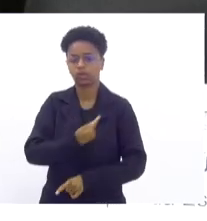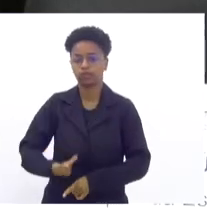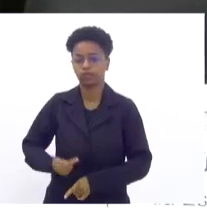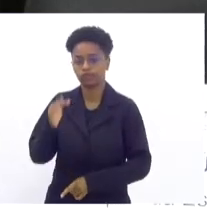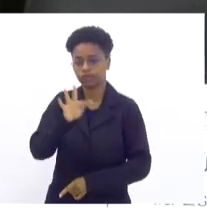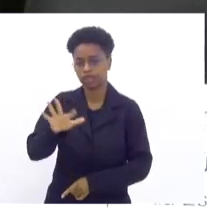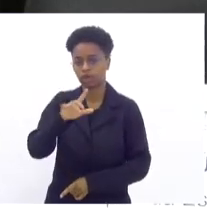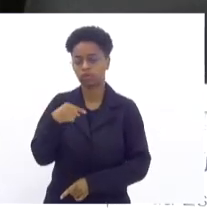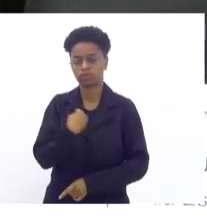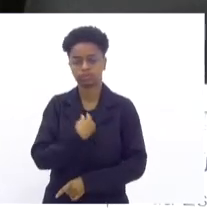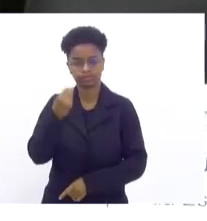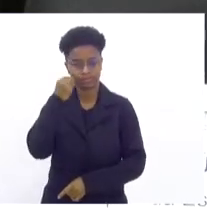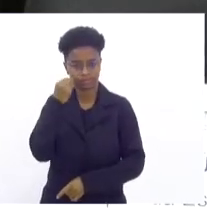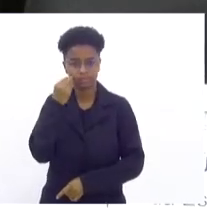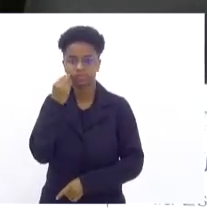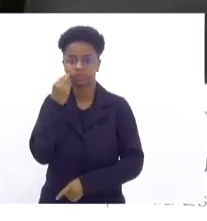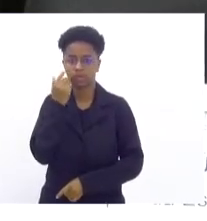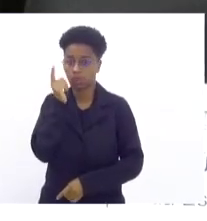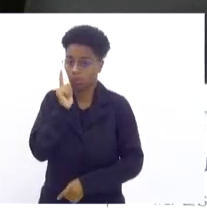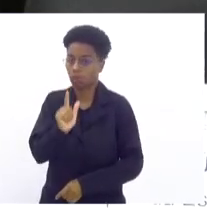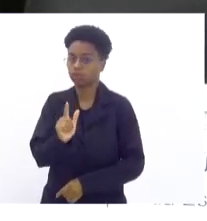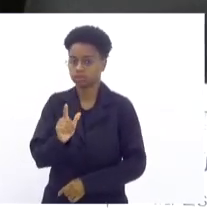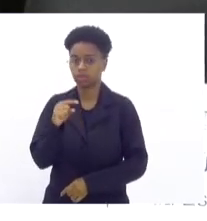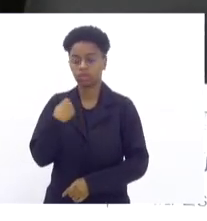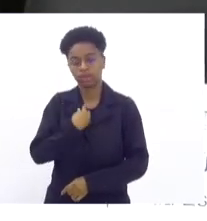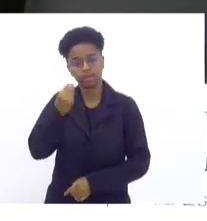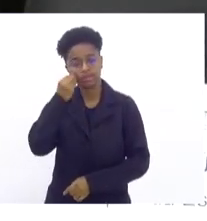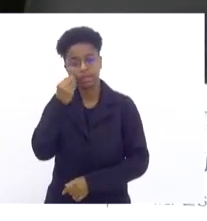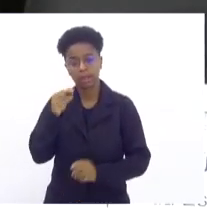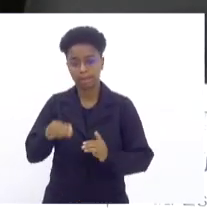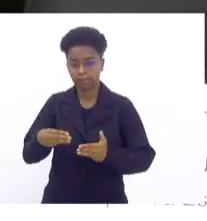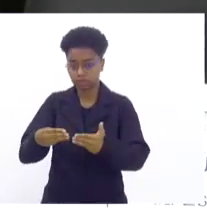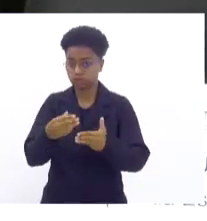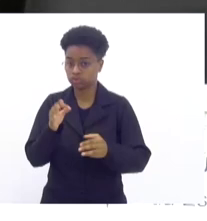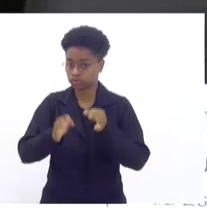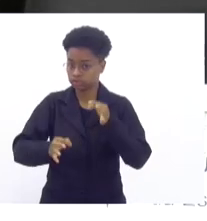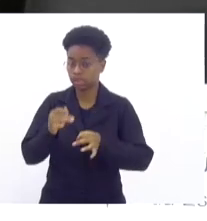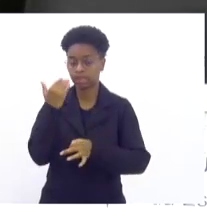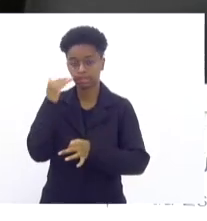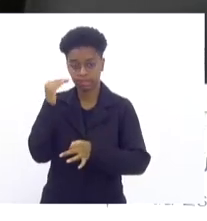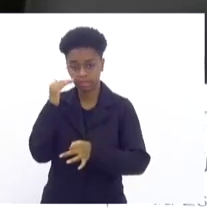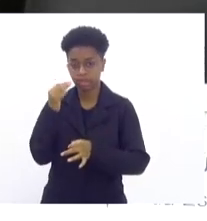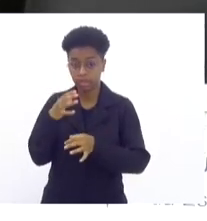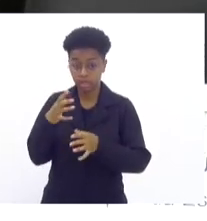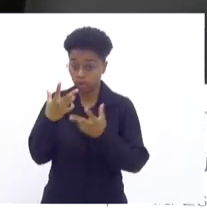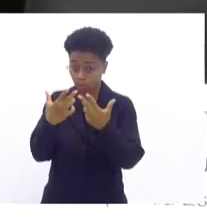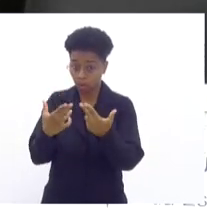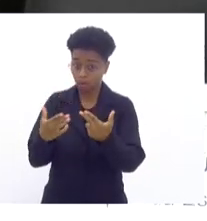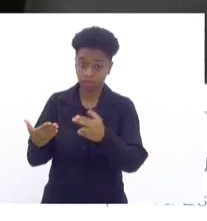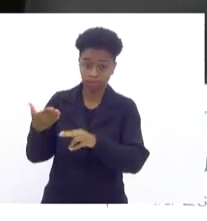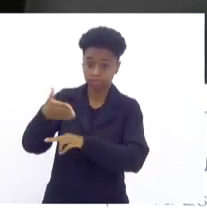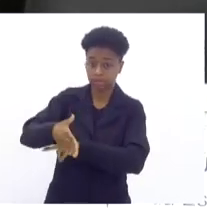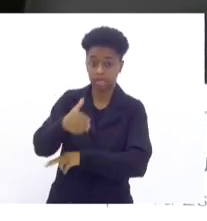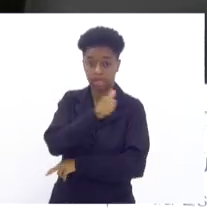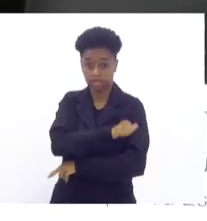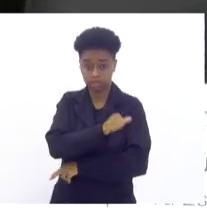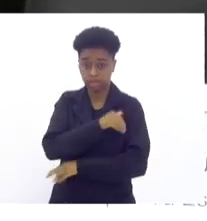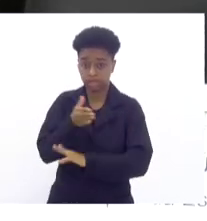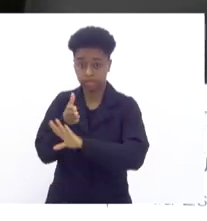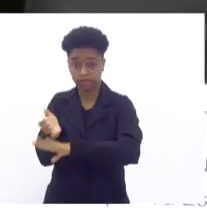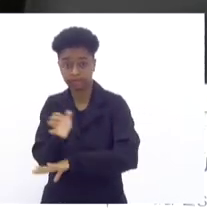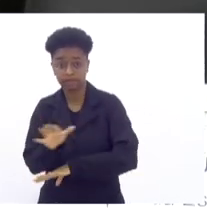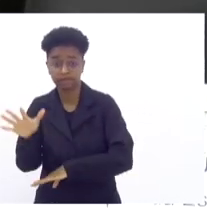buscar. Nós vamos buscar fazer com que o ministro da Justiça entenda que da mesma forma que ele vem aqui no Rio de Janeiro para entrar numa comunidade e fazer